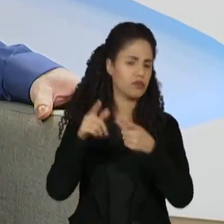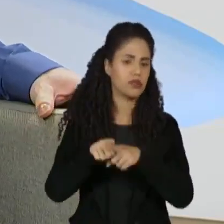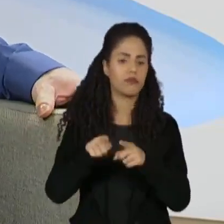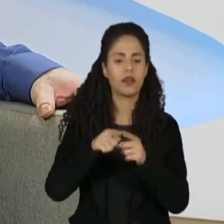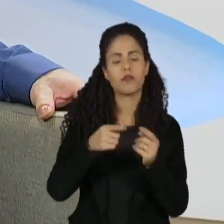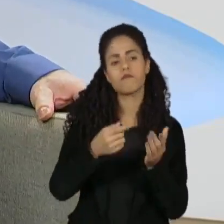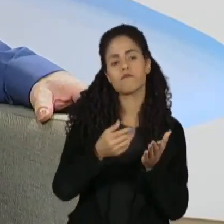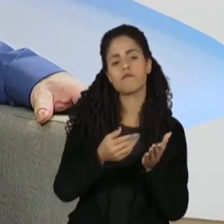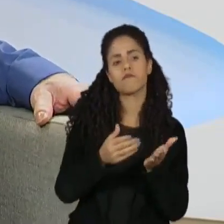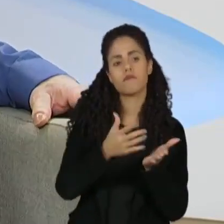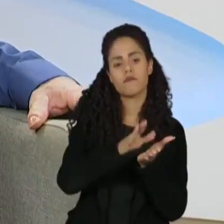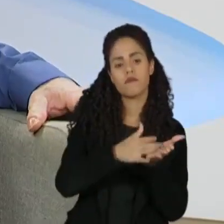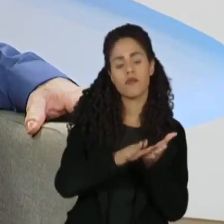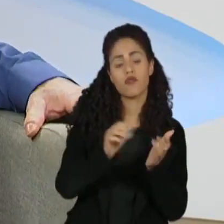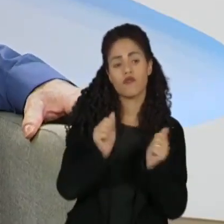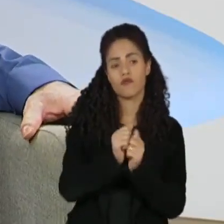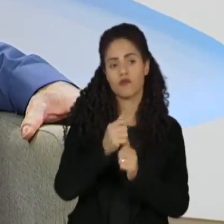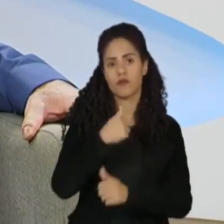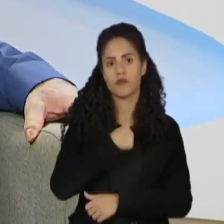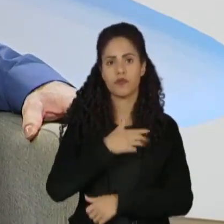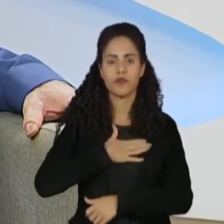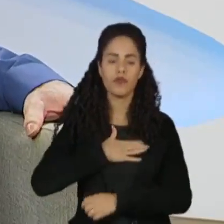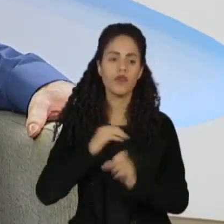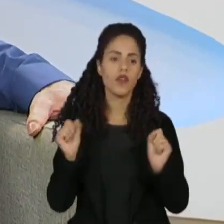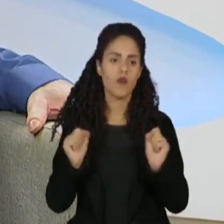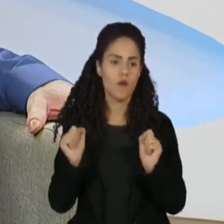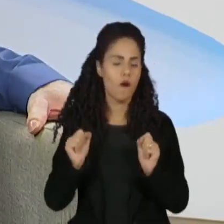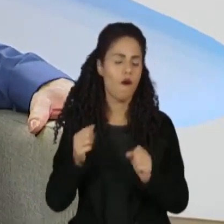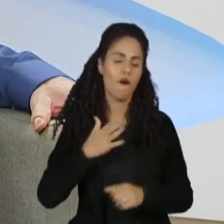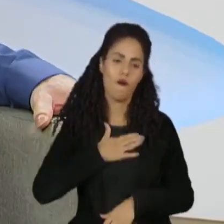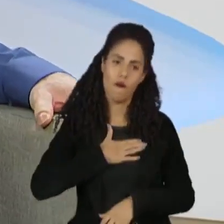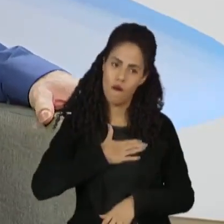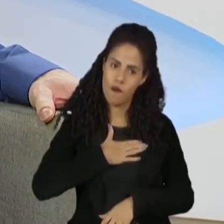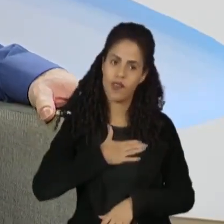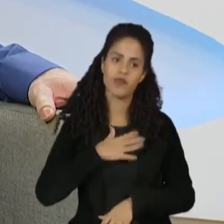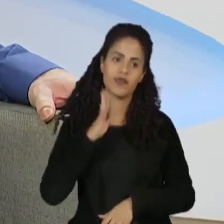tocando junto comigo ali, eu adoro fazer isso, me divirto demais. Tchau, tchau.